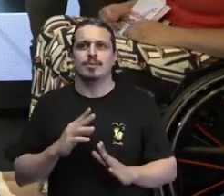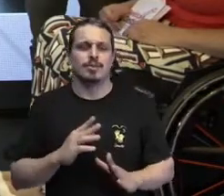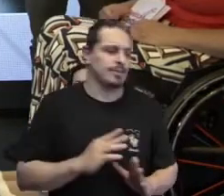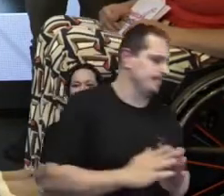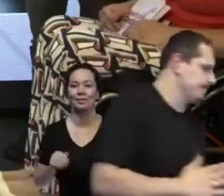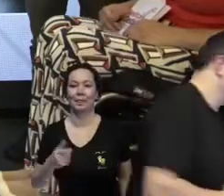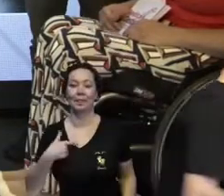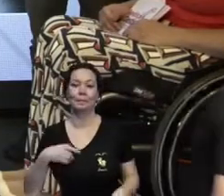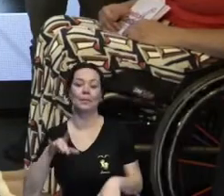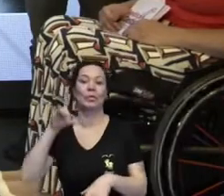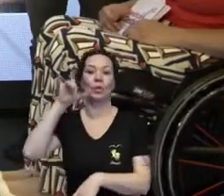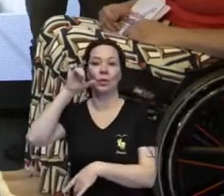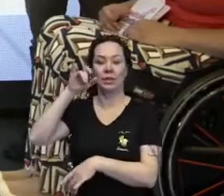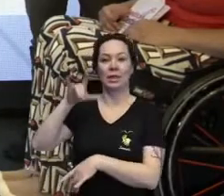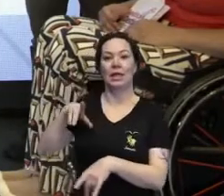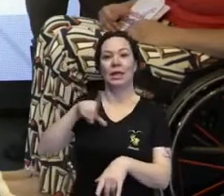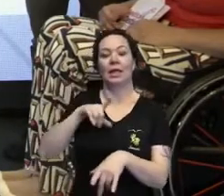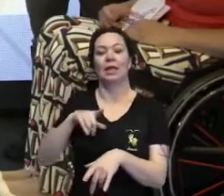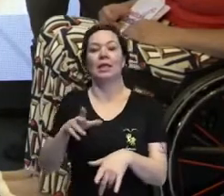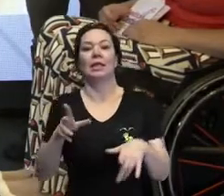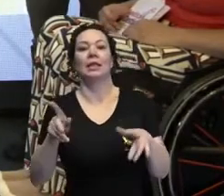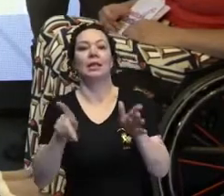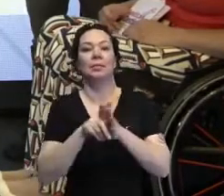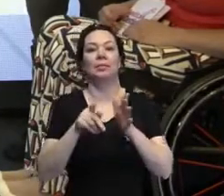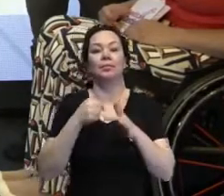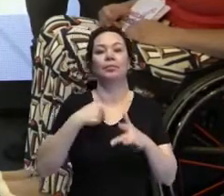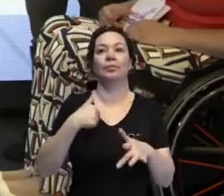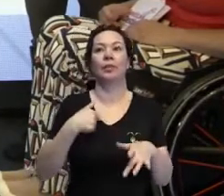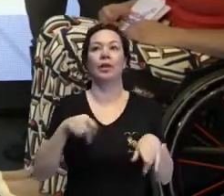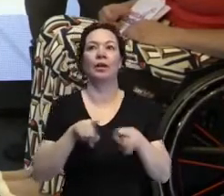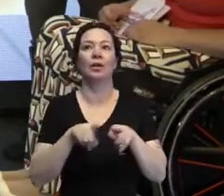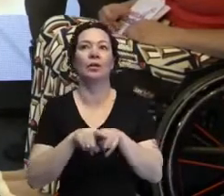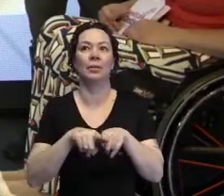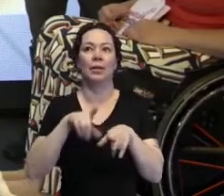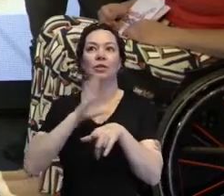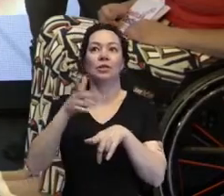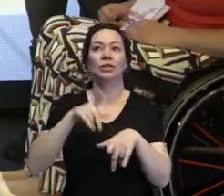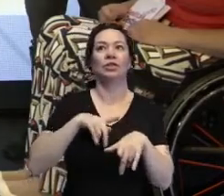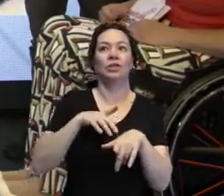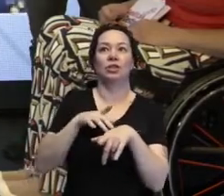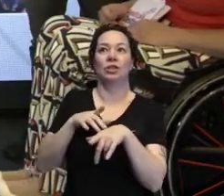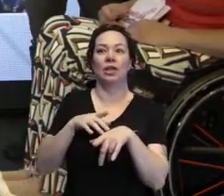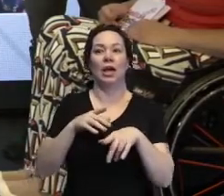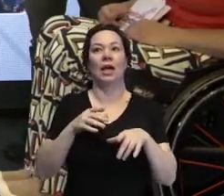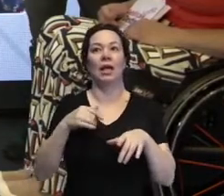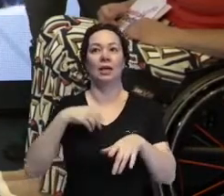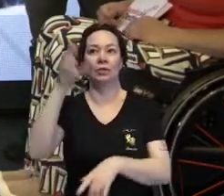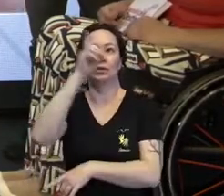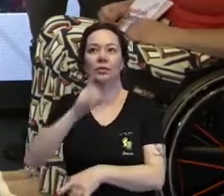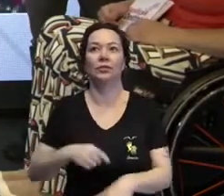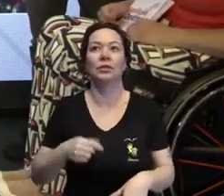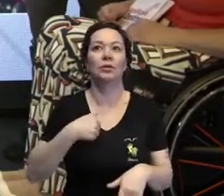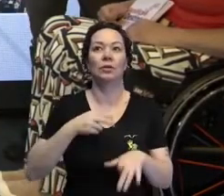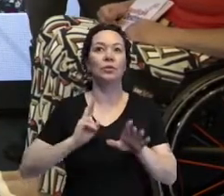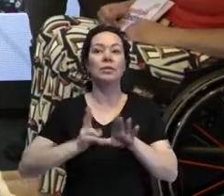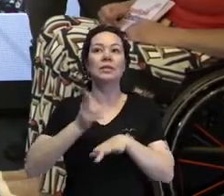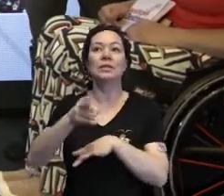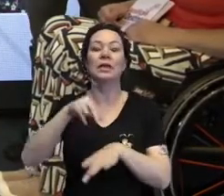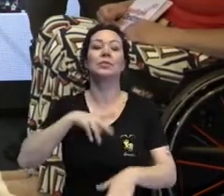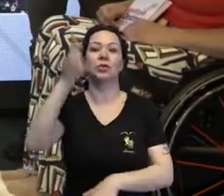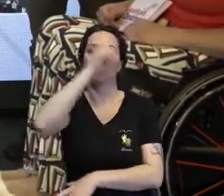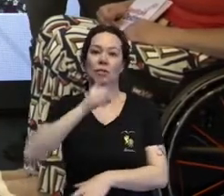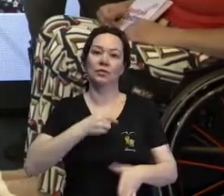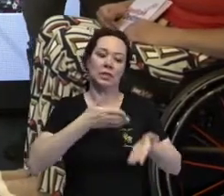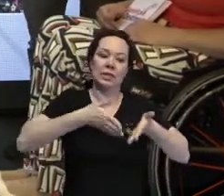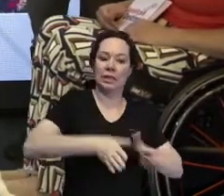espécie rara sobre rodas. E sou uma pessoa com deficiência há 5 anos. Precisamente, como a Ataba te disse, não fui sempre uma pessoa com deficiência.